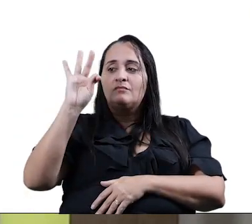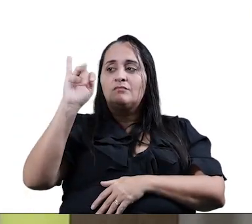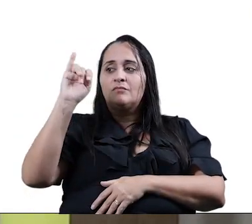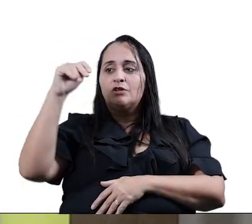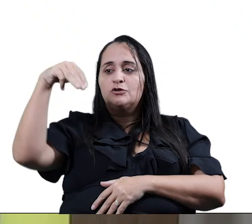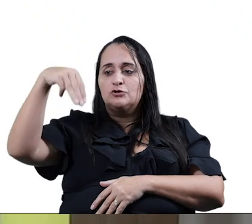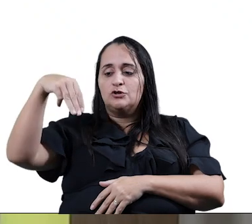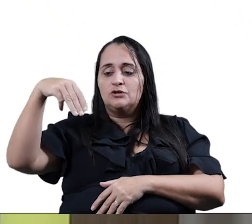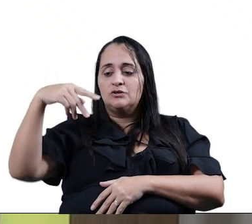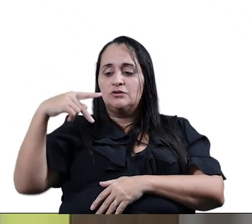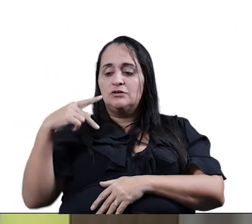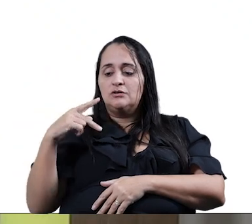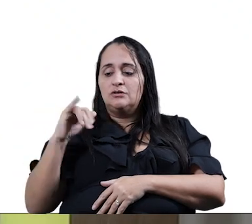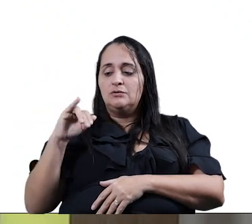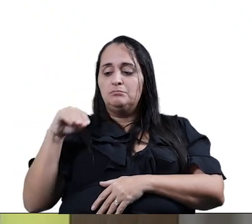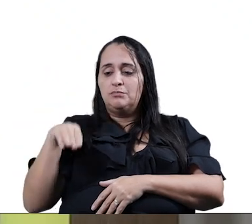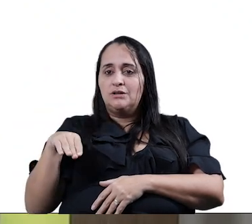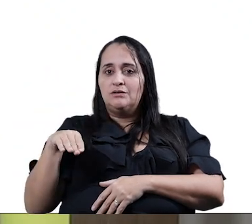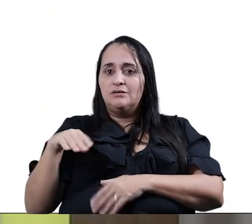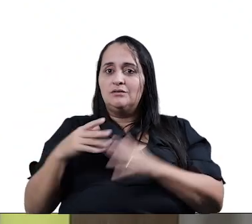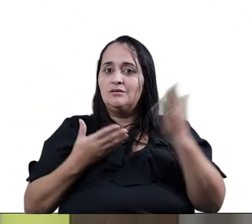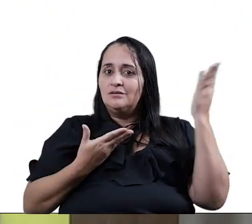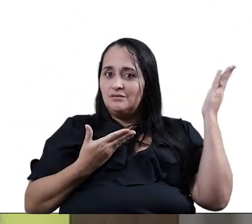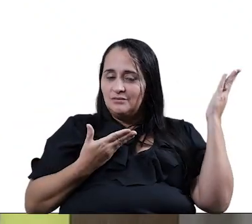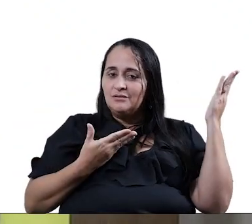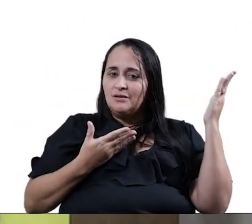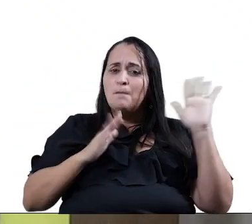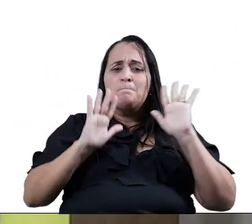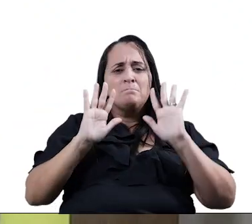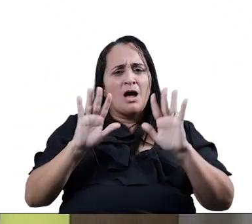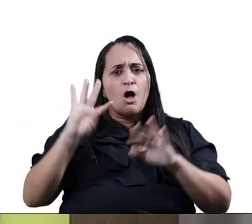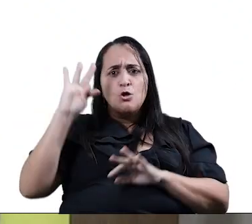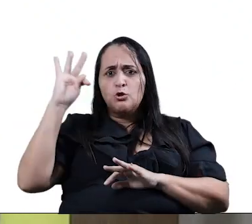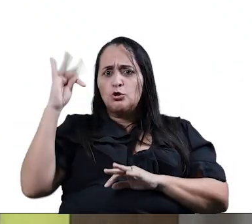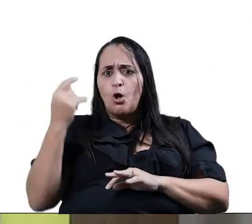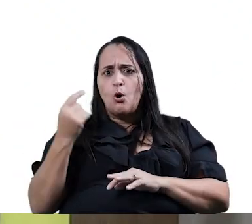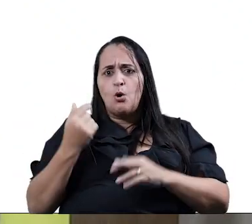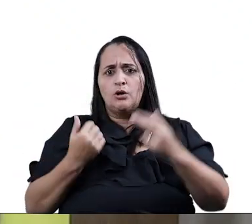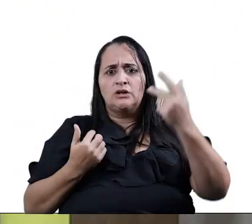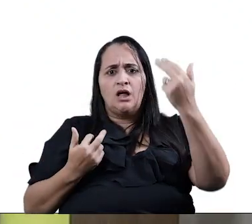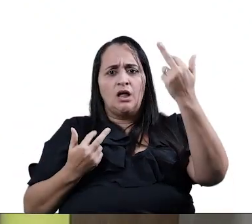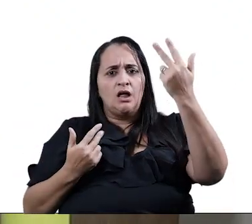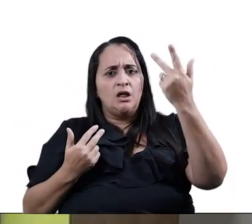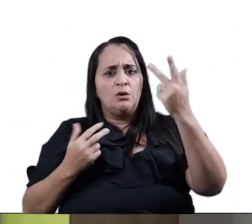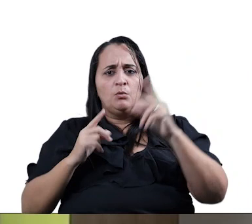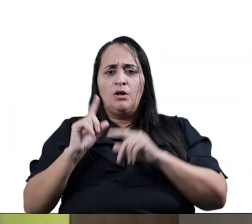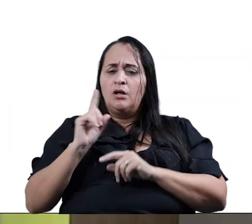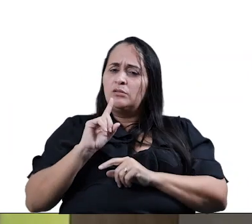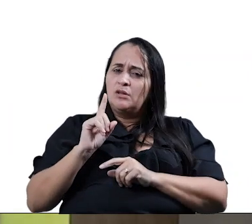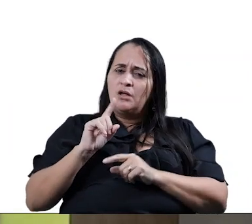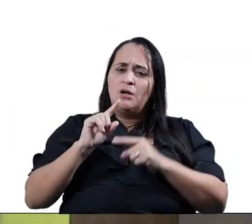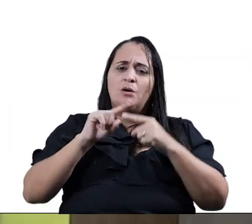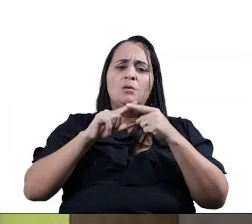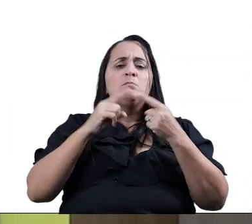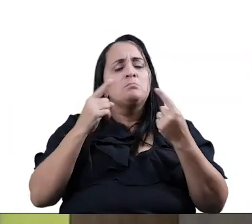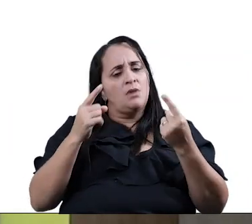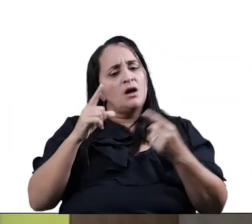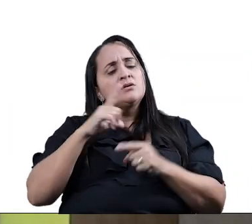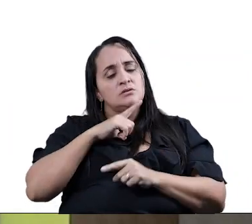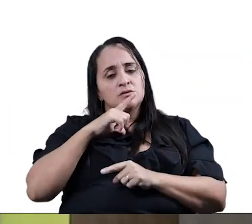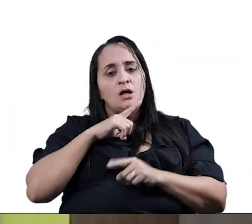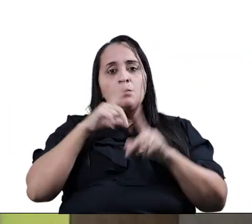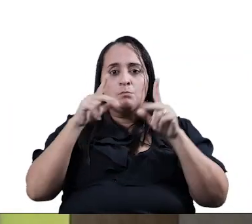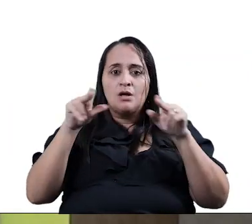Perceberam? Nem todas têm a mesma letra Mas têm o mesmo som